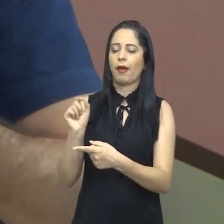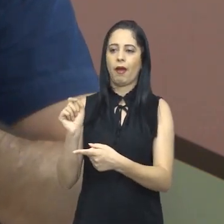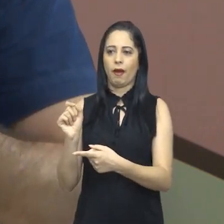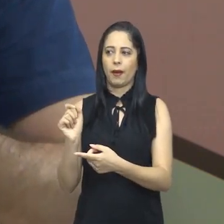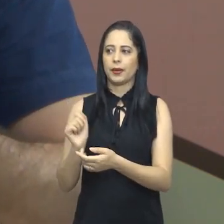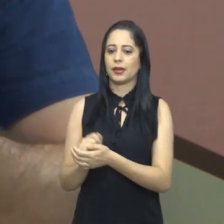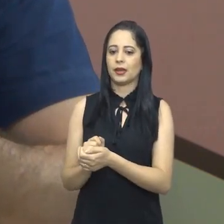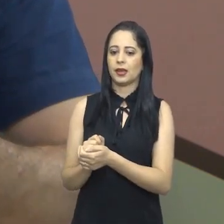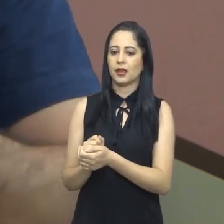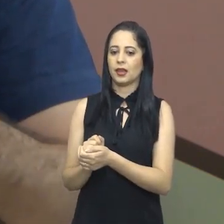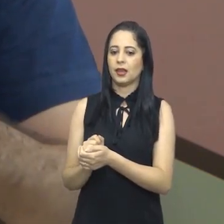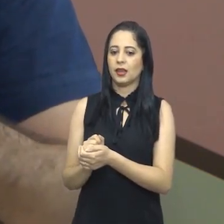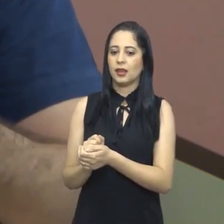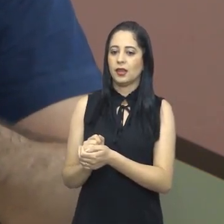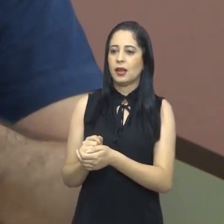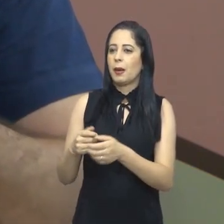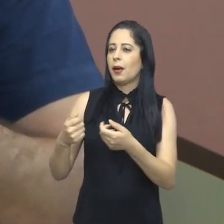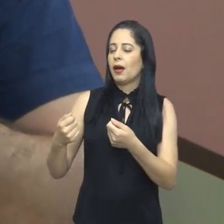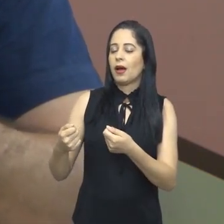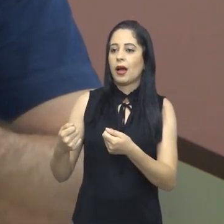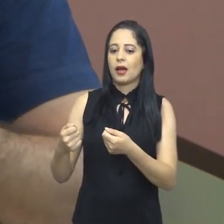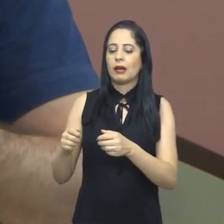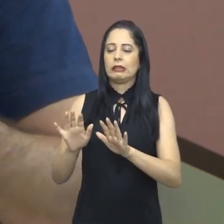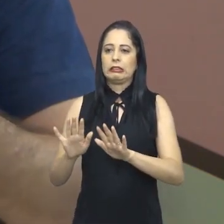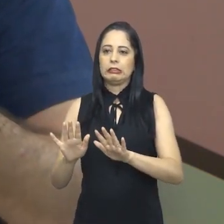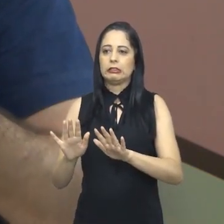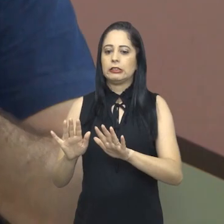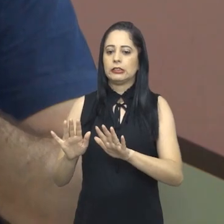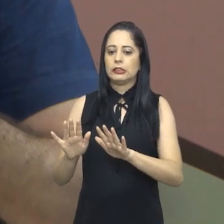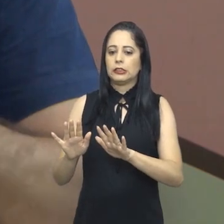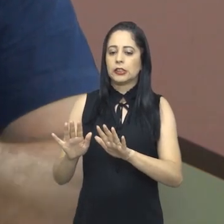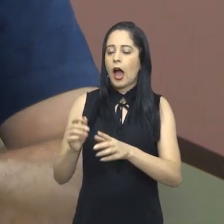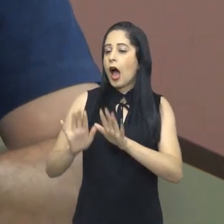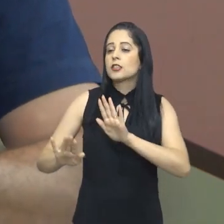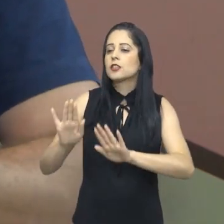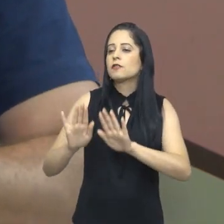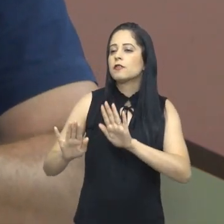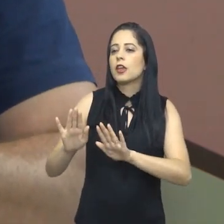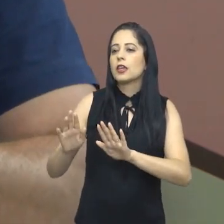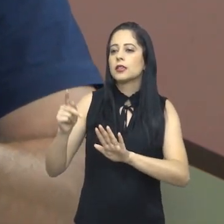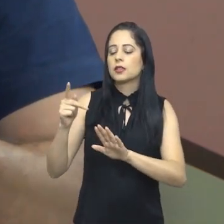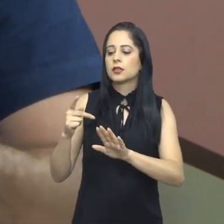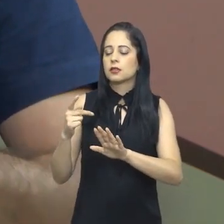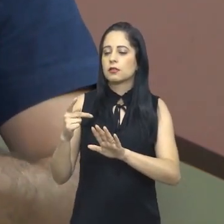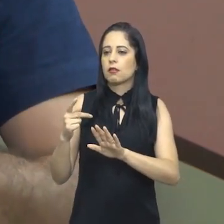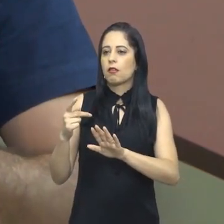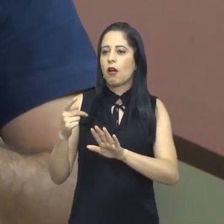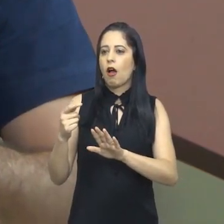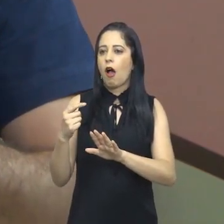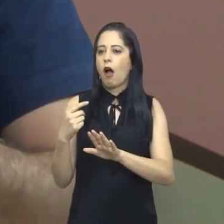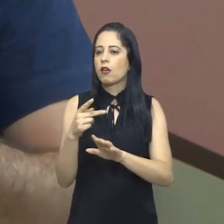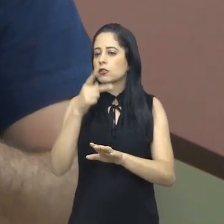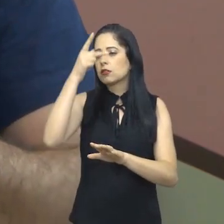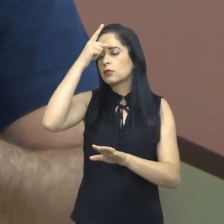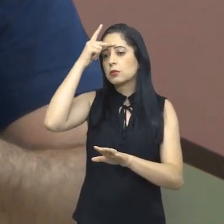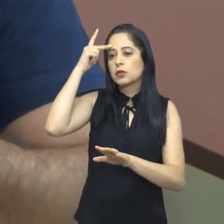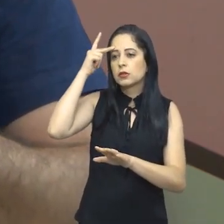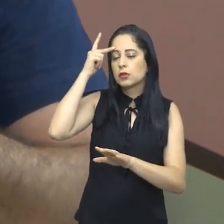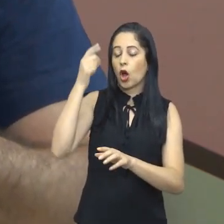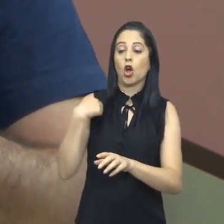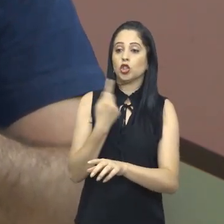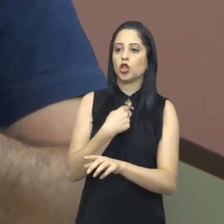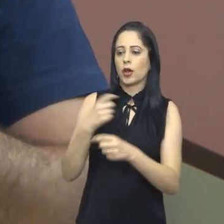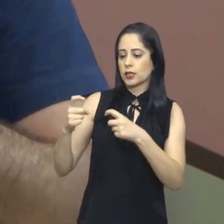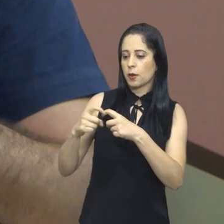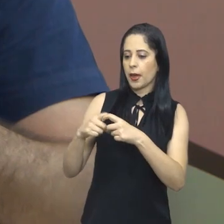das terapêuticas, do tratamento, é uma conduta expectante. O que quer dizer isso no medicinês? Quer dizer que a gente fica observando